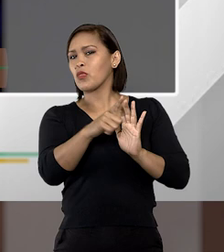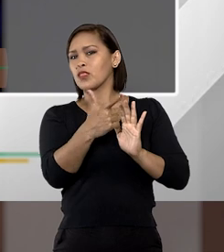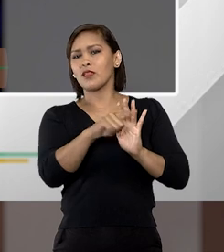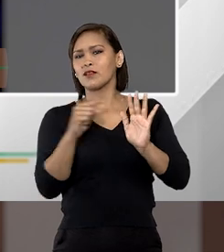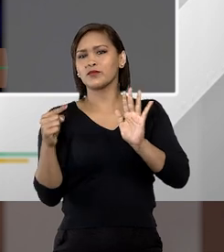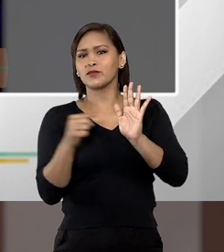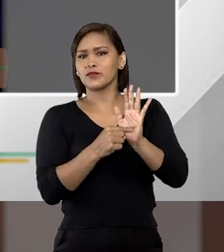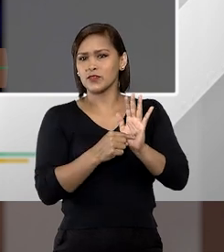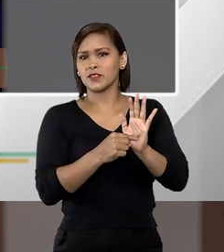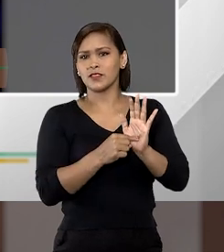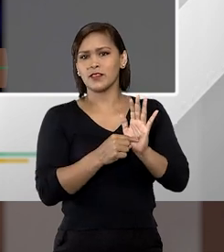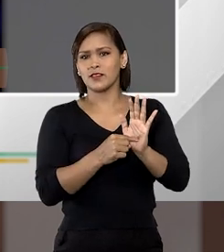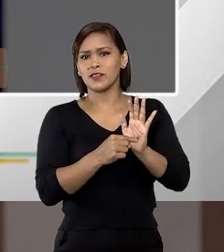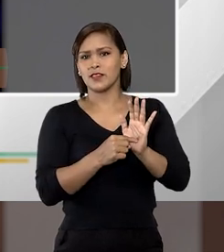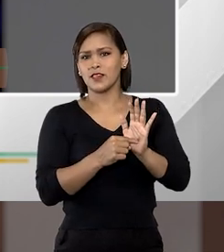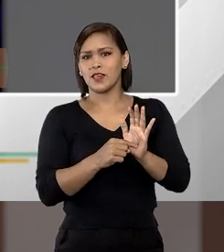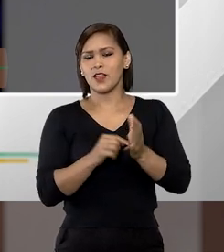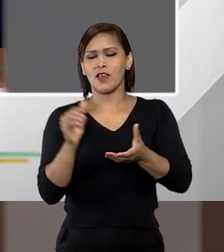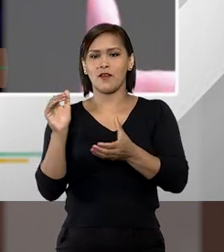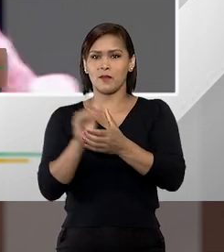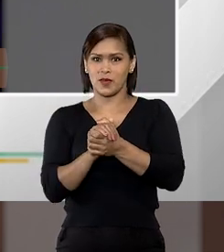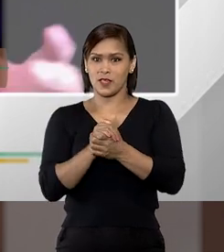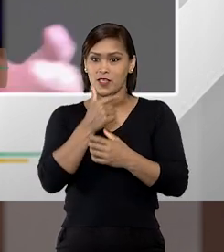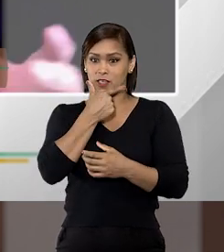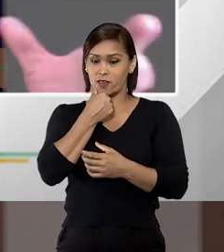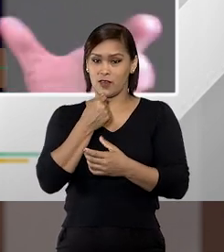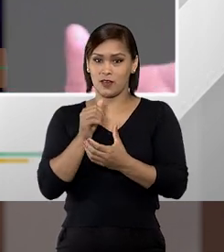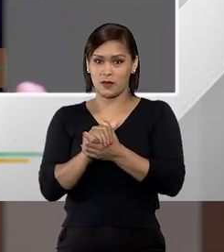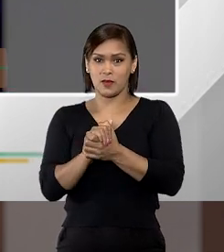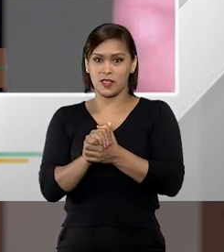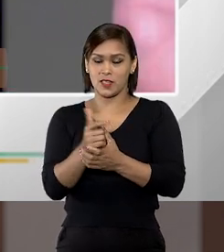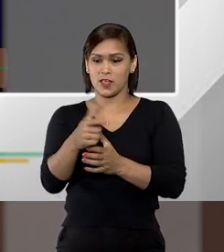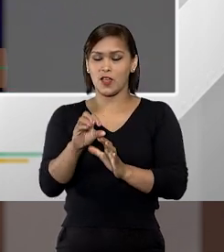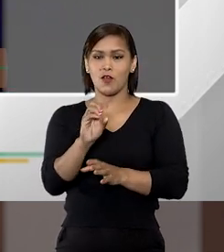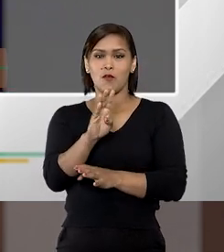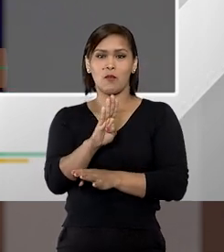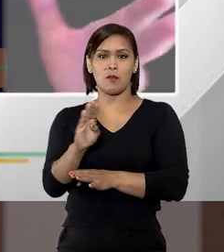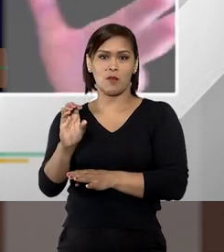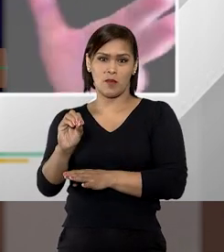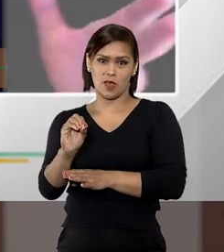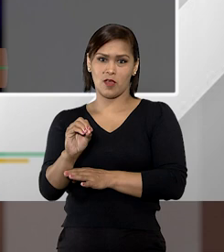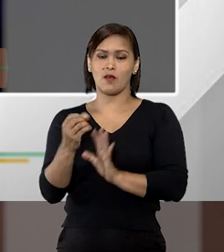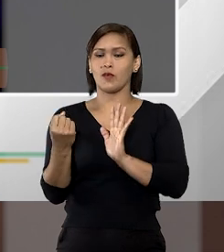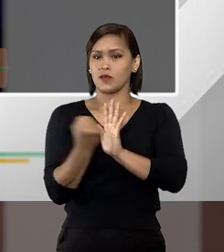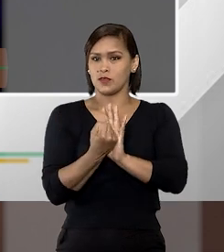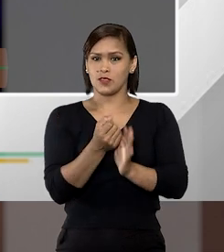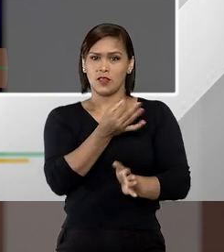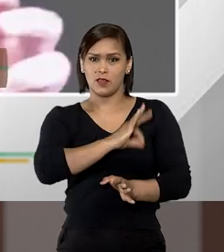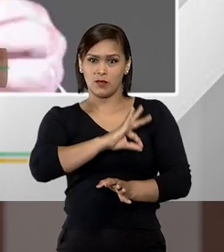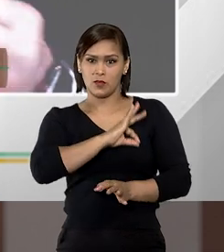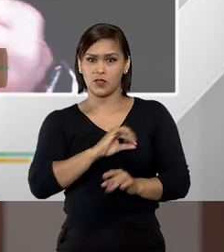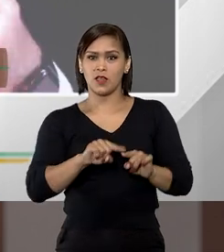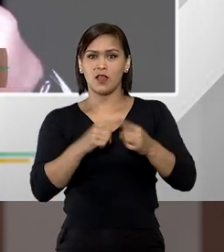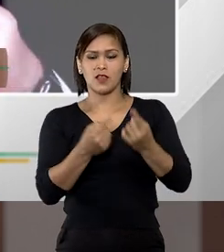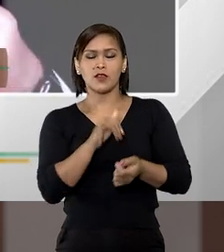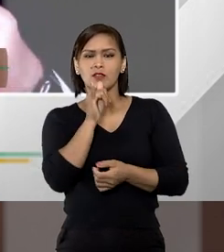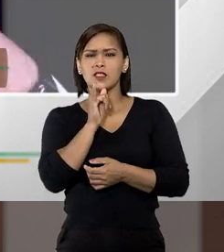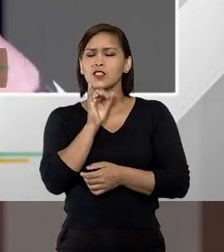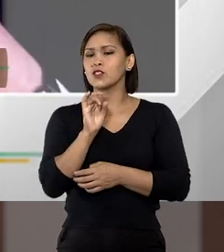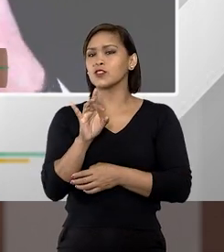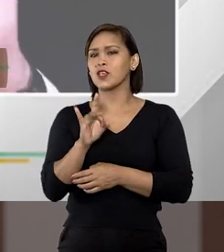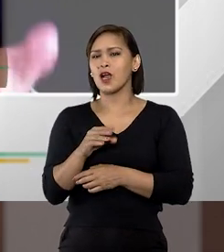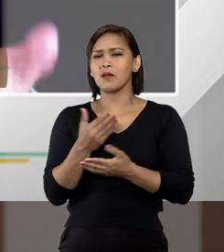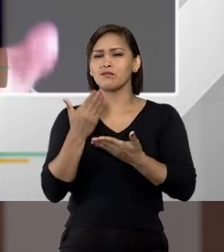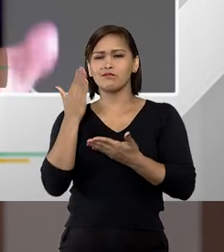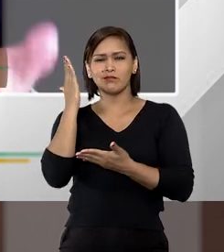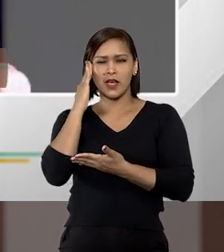fiz um boletim de ocorrência eu registrei na polícia então eu estou dando esse exemplo só para